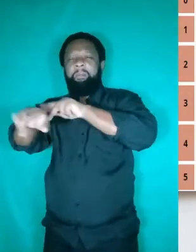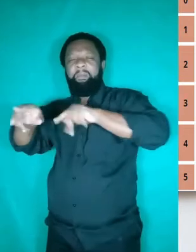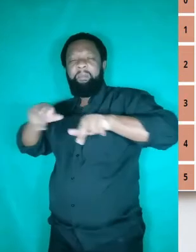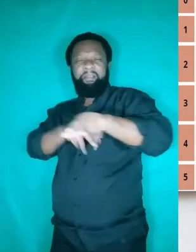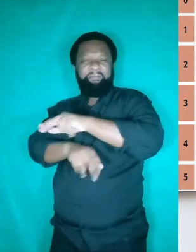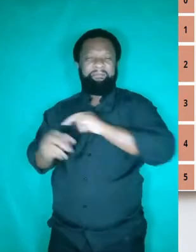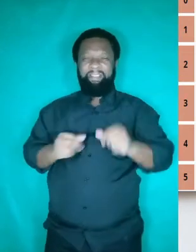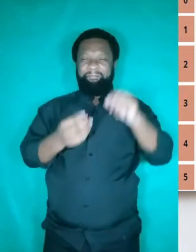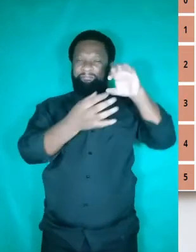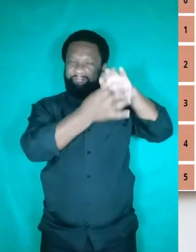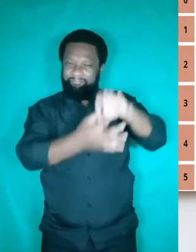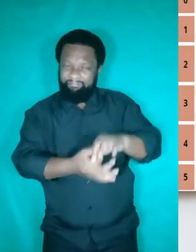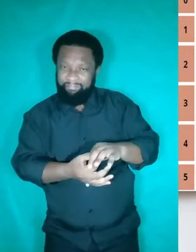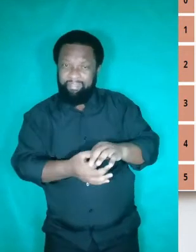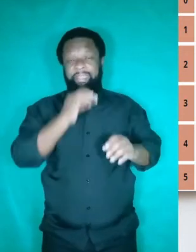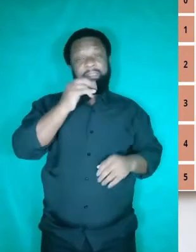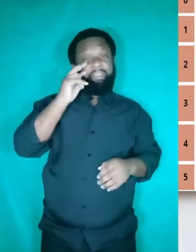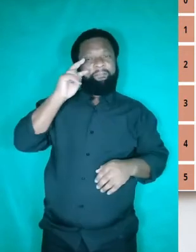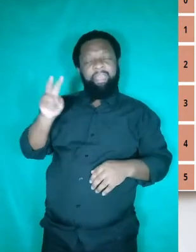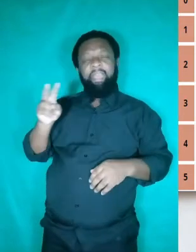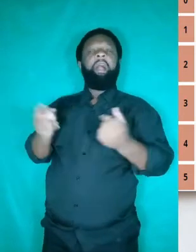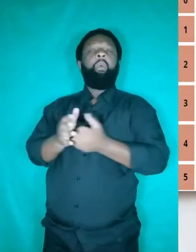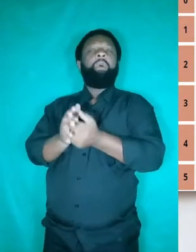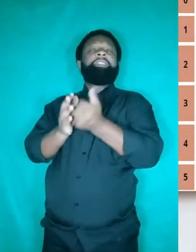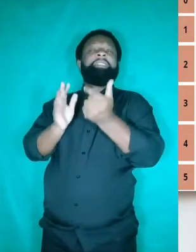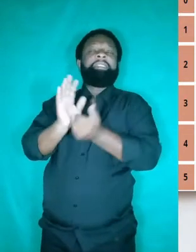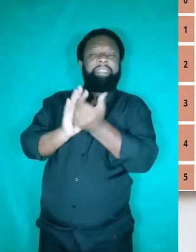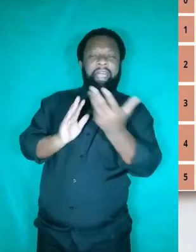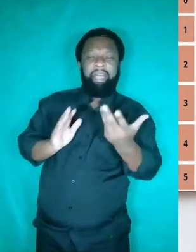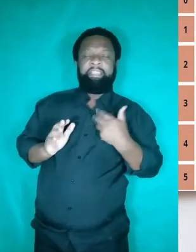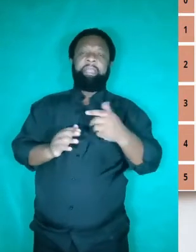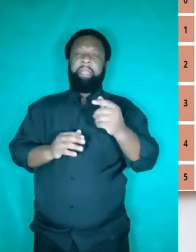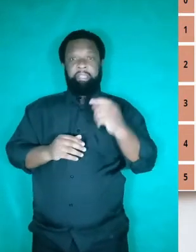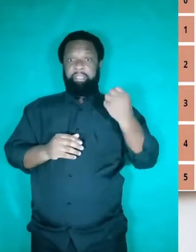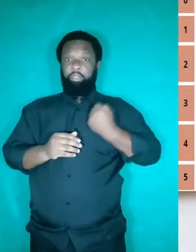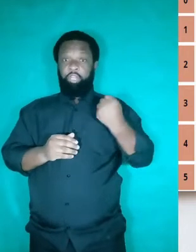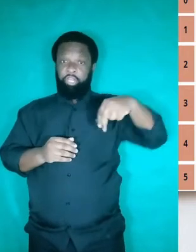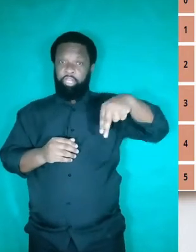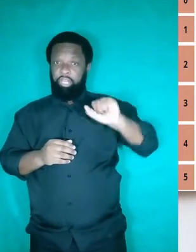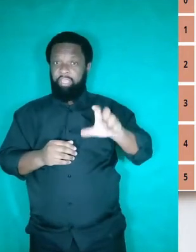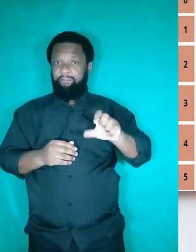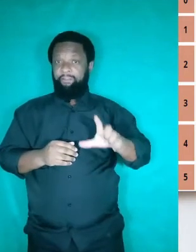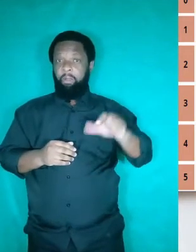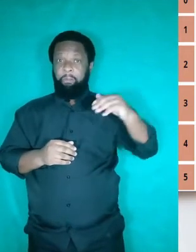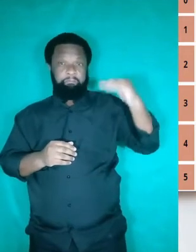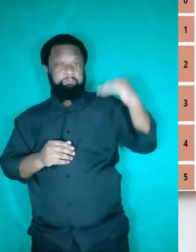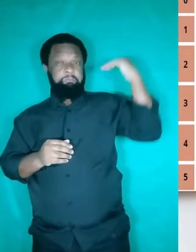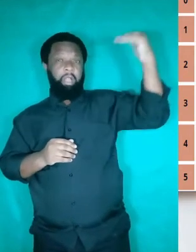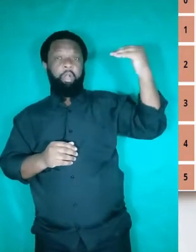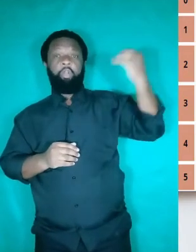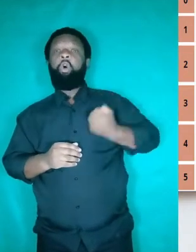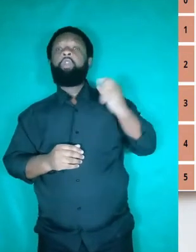matriz de referência, a gente percebe que os níveis mais altos, aqueles que atribuem notas como 160 e